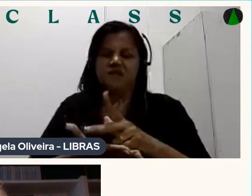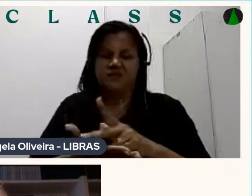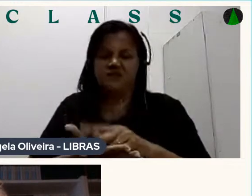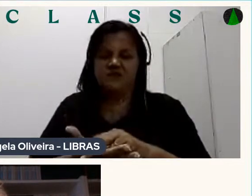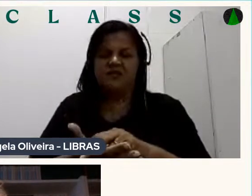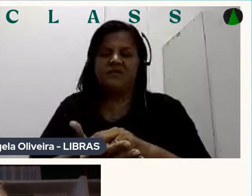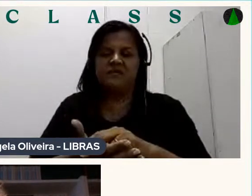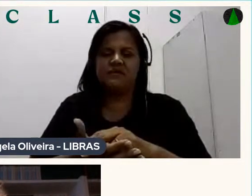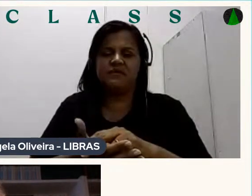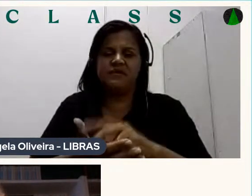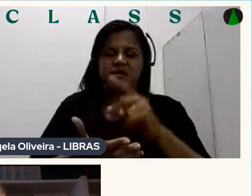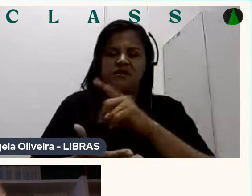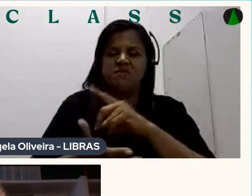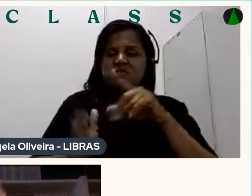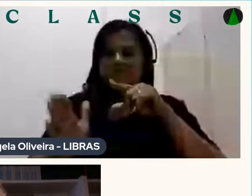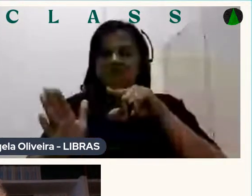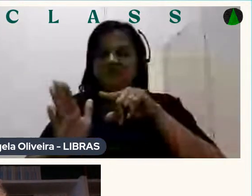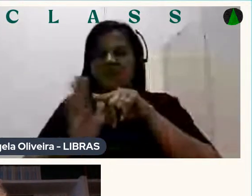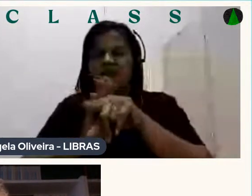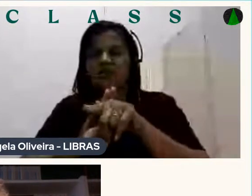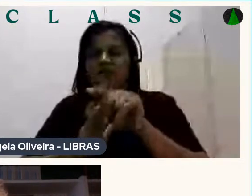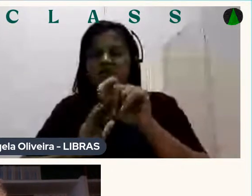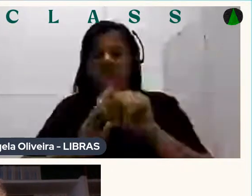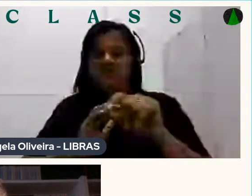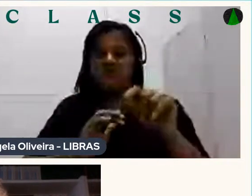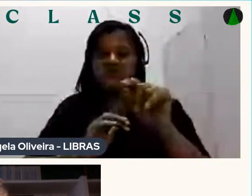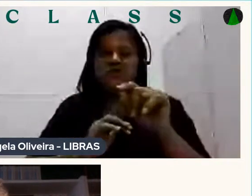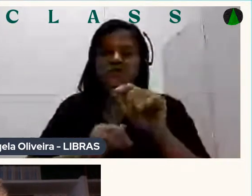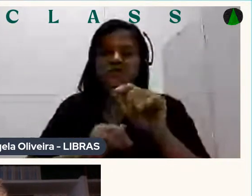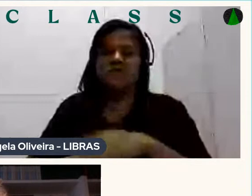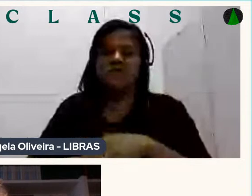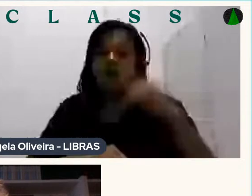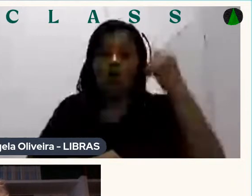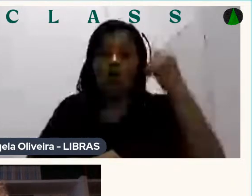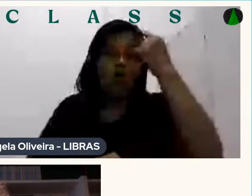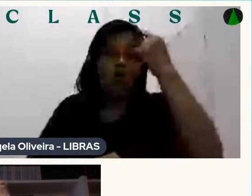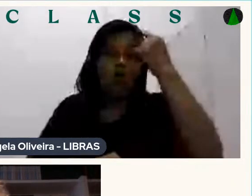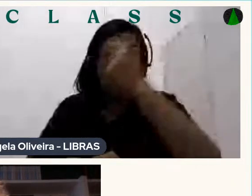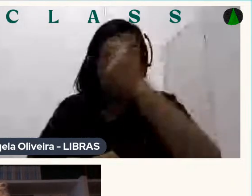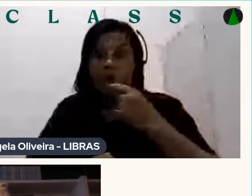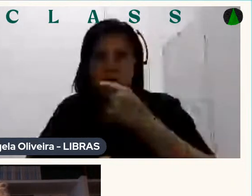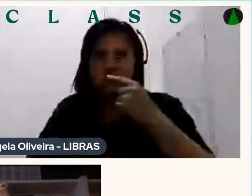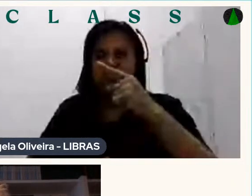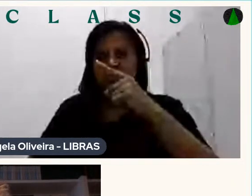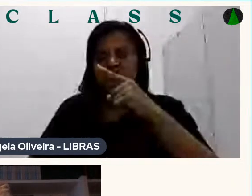Os rostos Dos personagens Que tinta É base de água